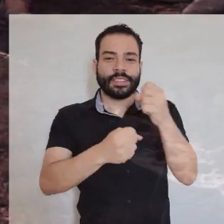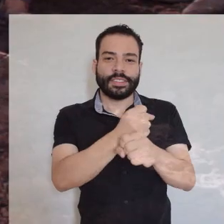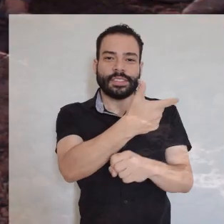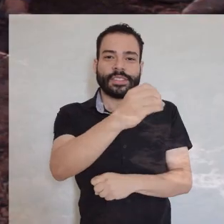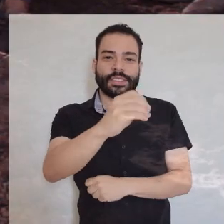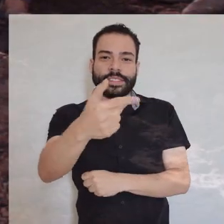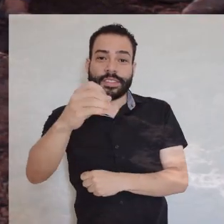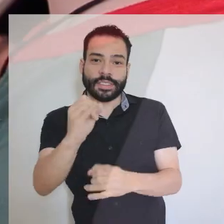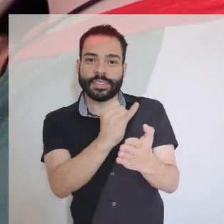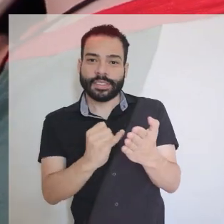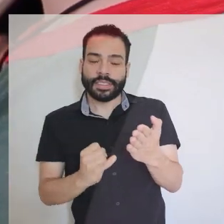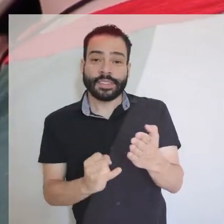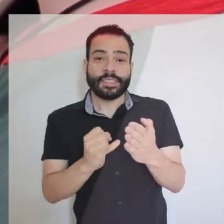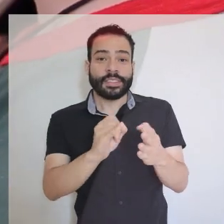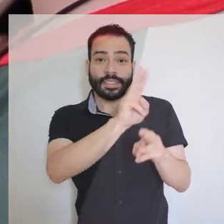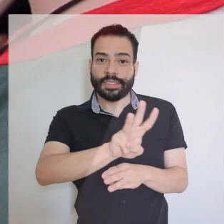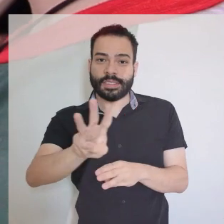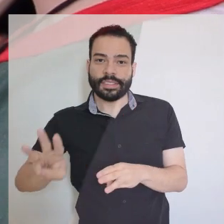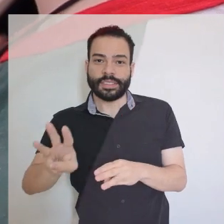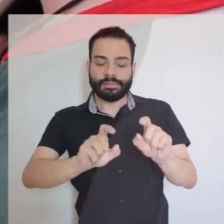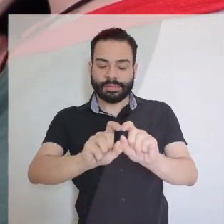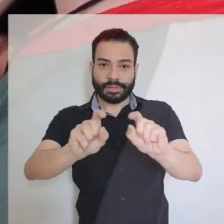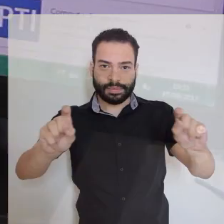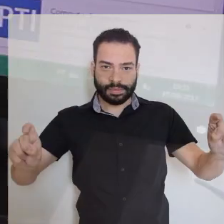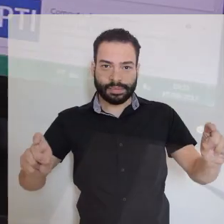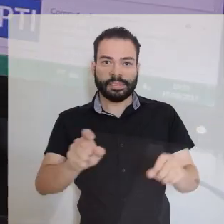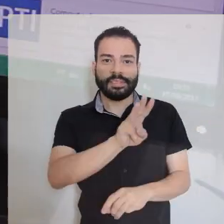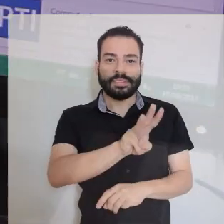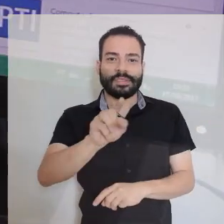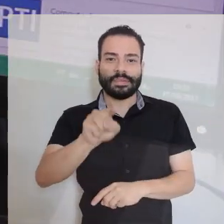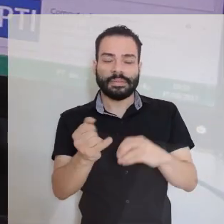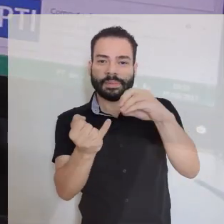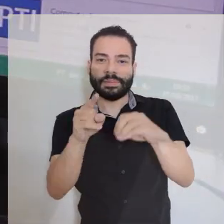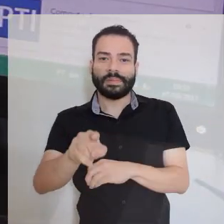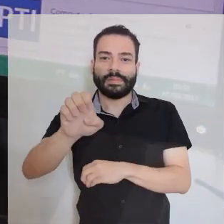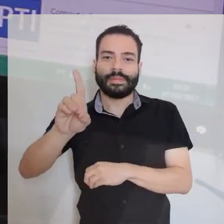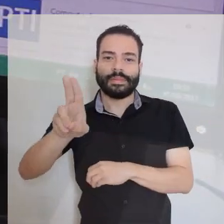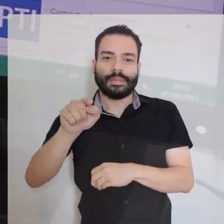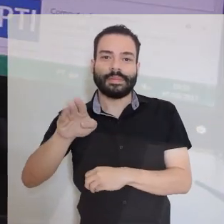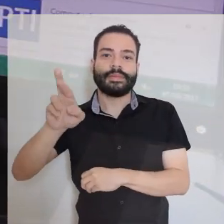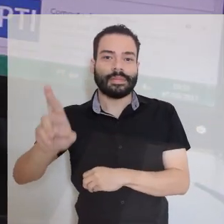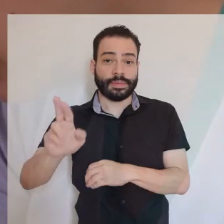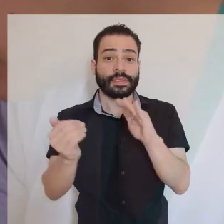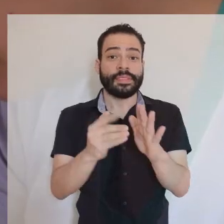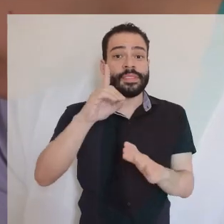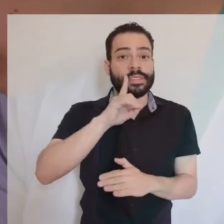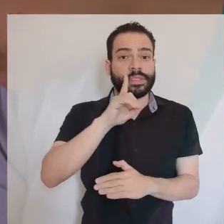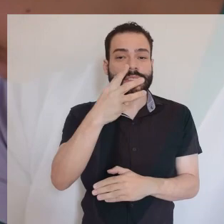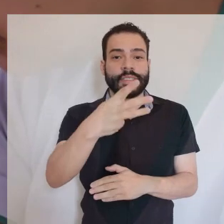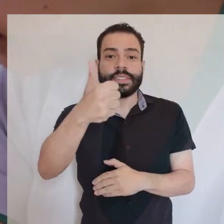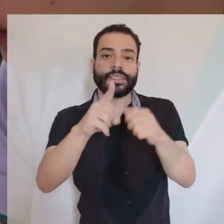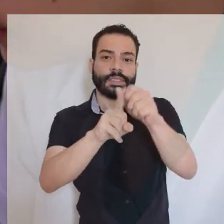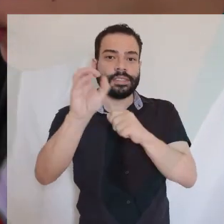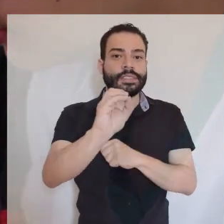de 2020. Inscrições pelo site www.ifnmg.edu.br até o dia